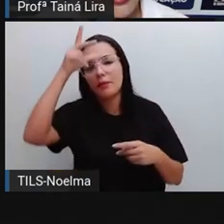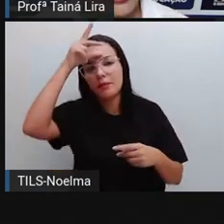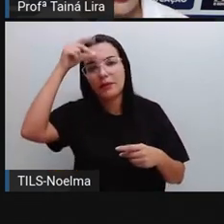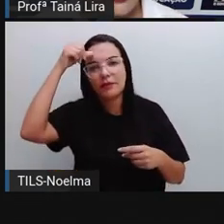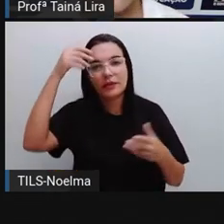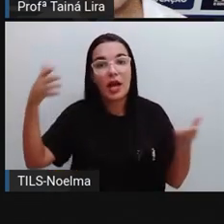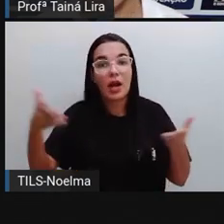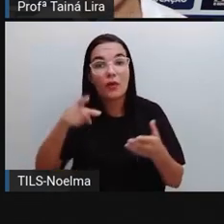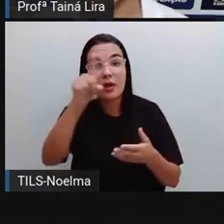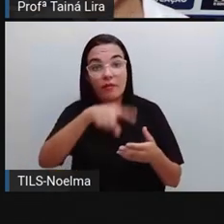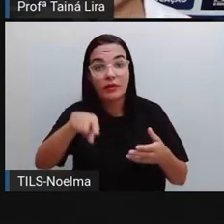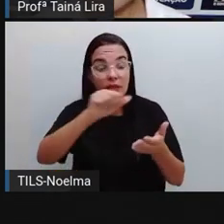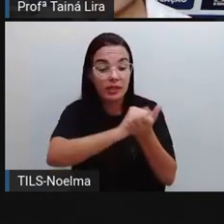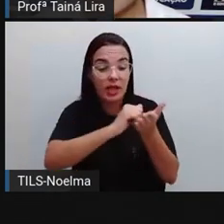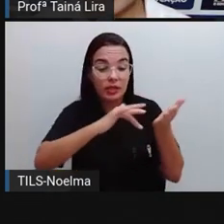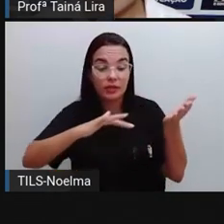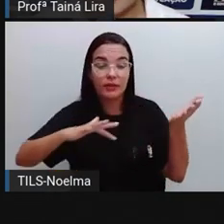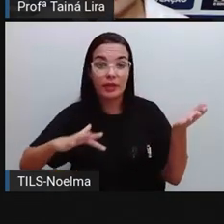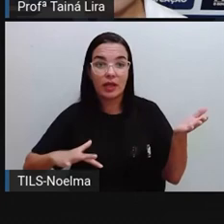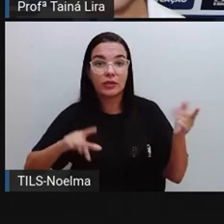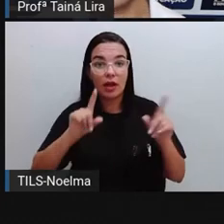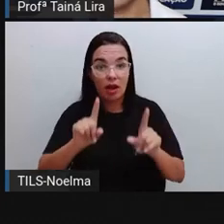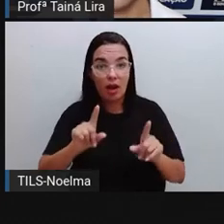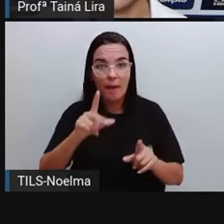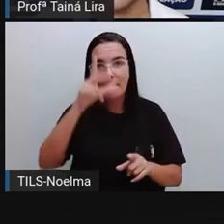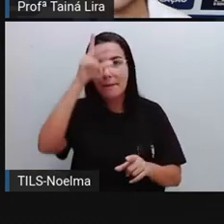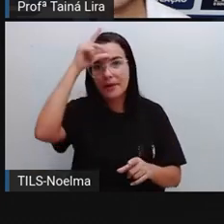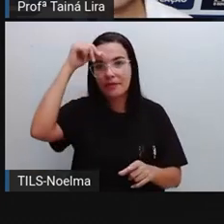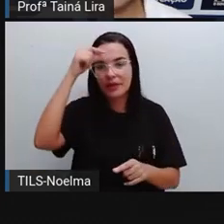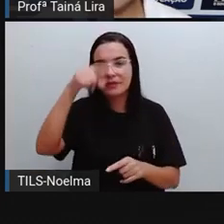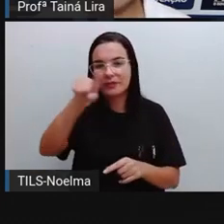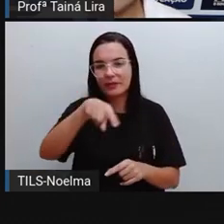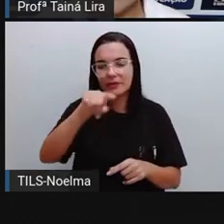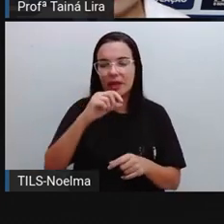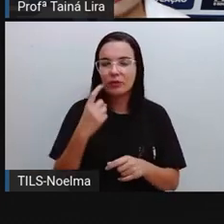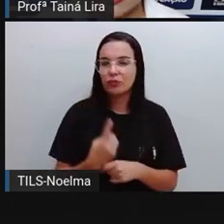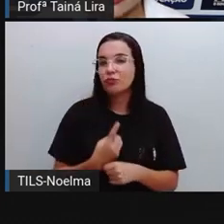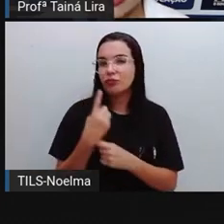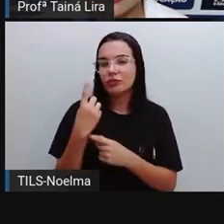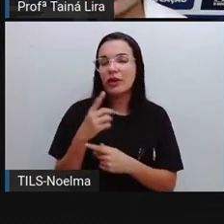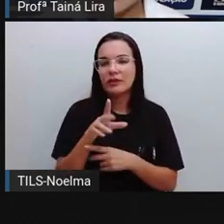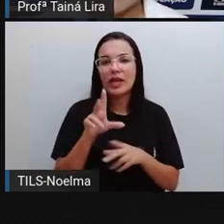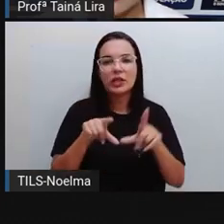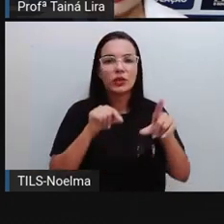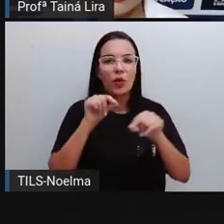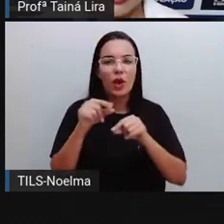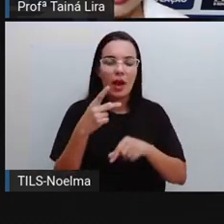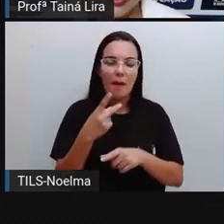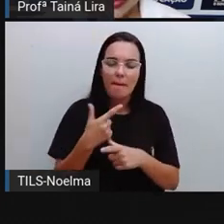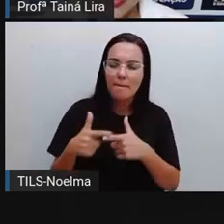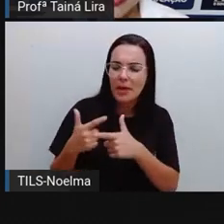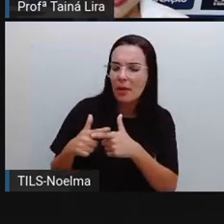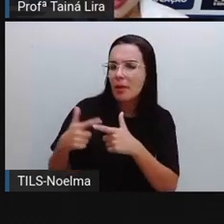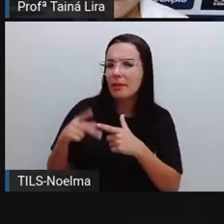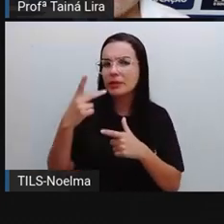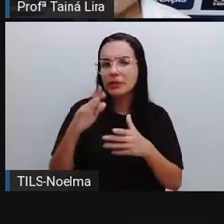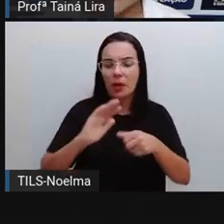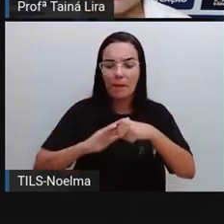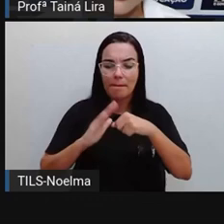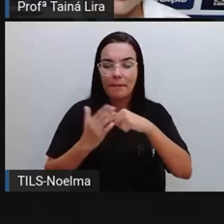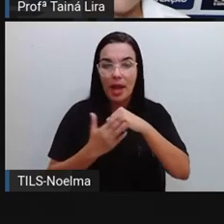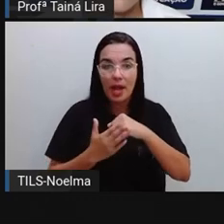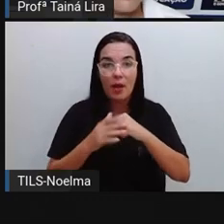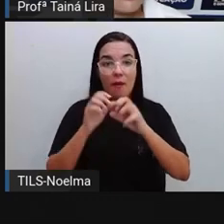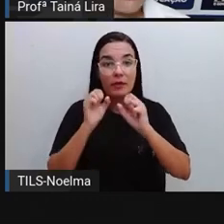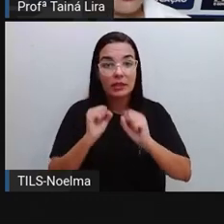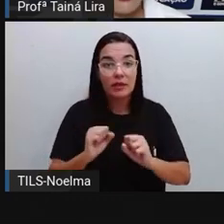atividade para vocês. Prefeito por um dia. Escolha um problema do seu bairro e proponha soluções, tá? Pode